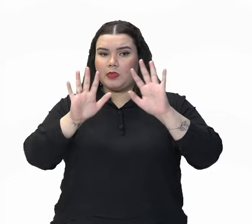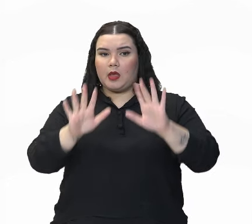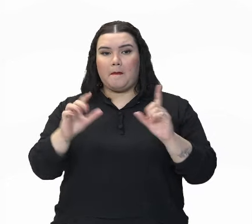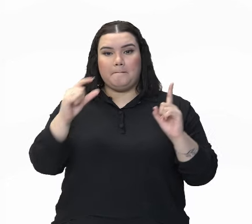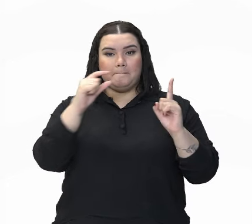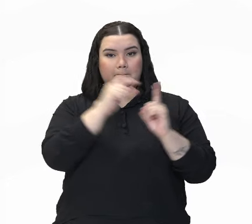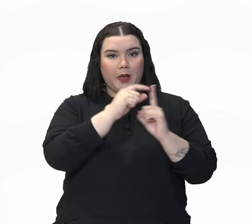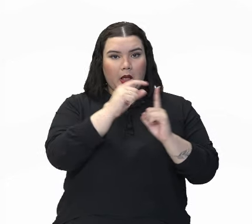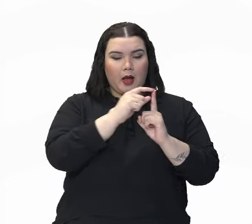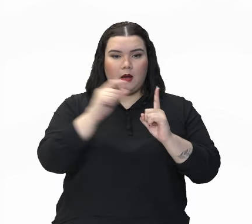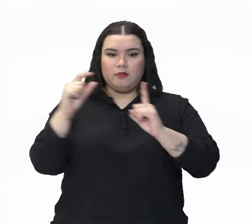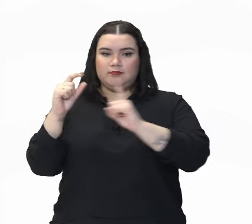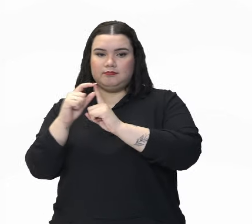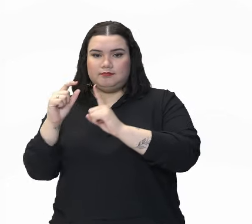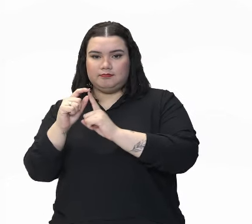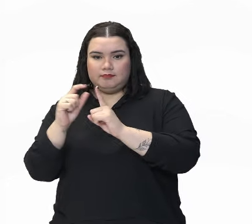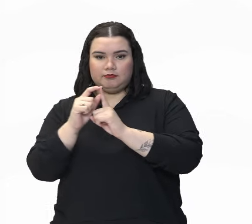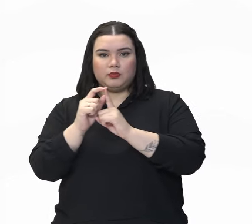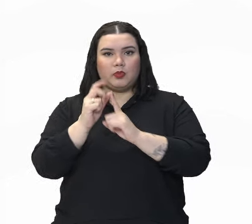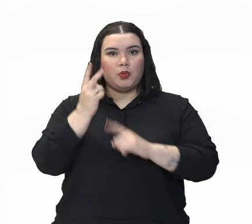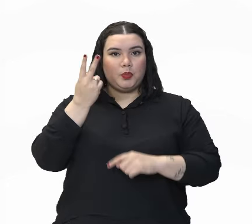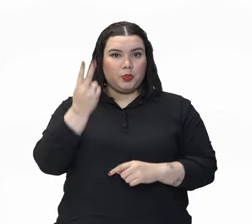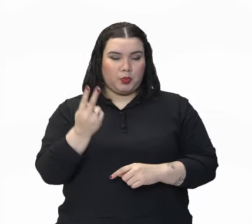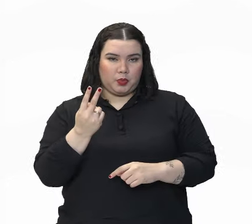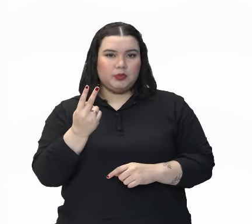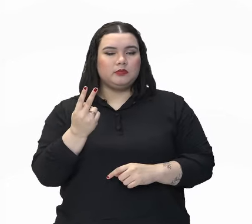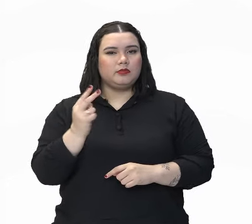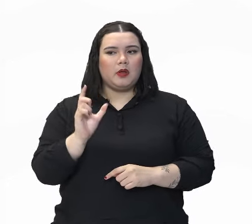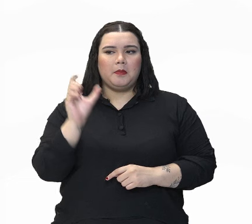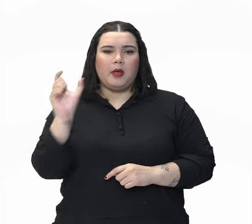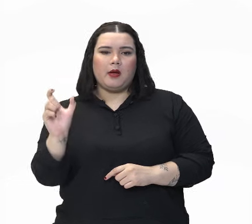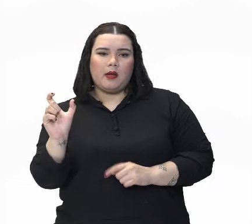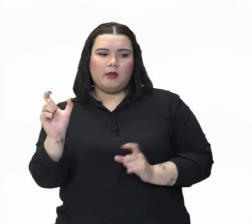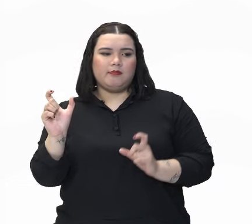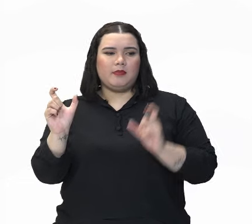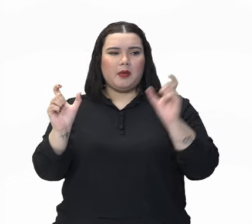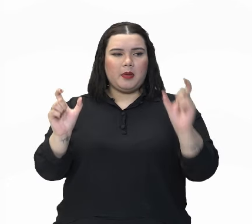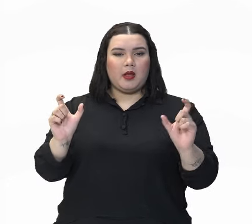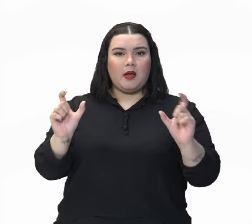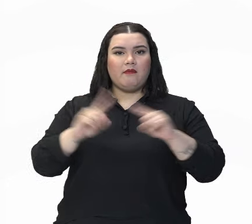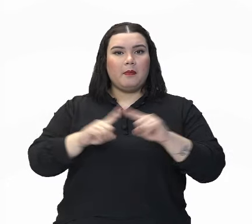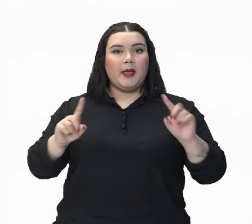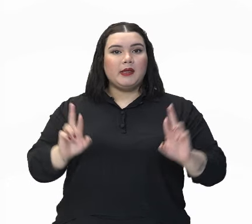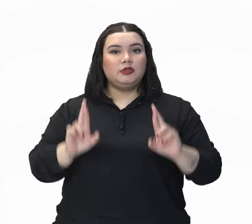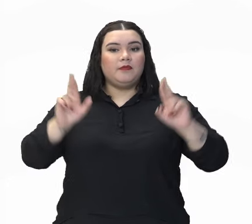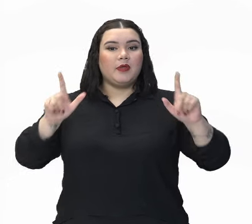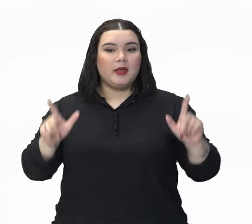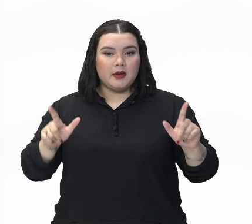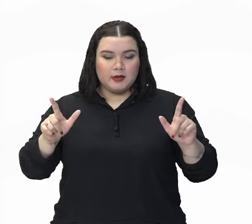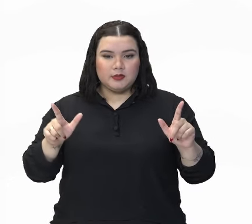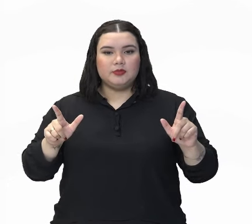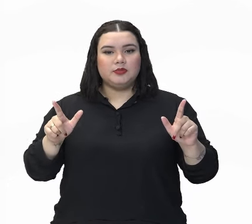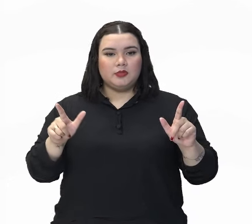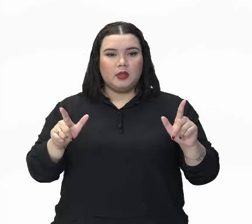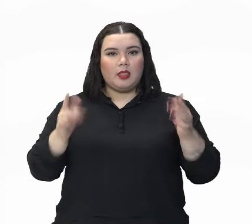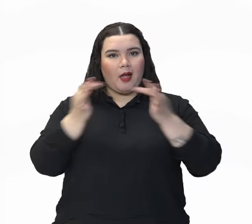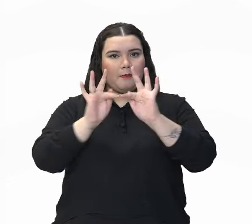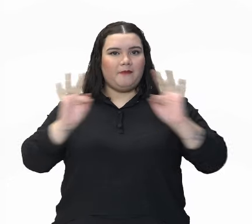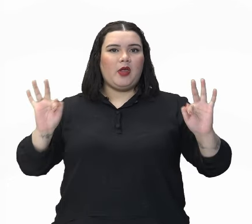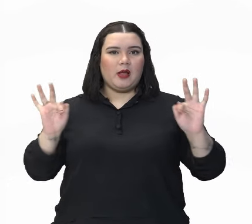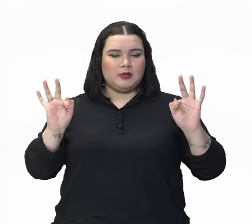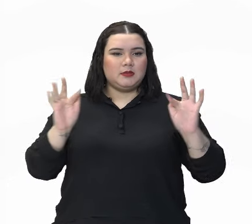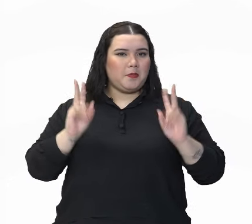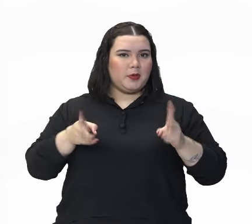palavras ou duas ideias em sentido contrário em um mesmo segmento de texto.